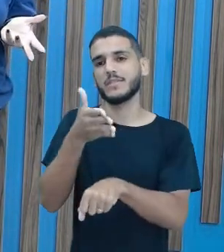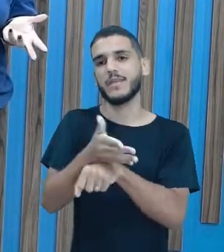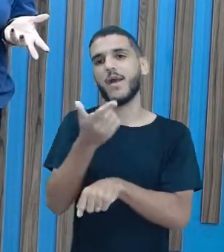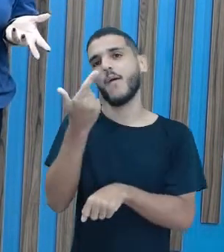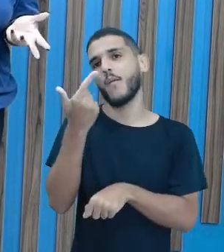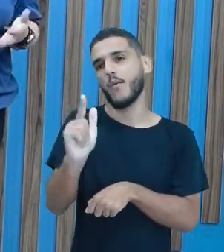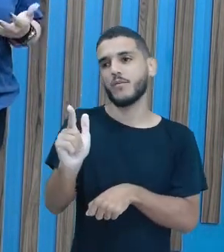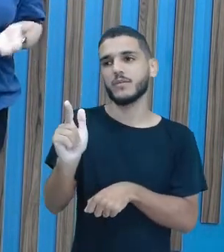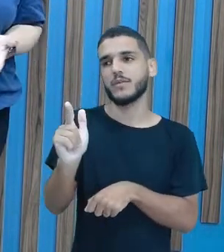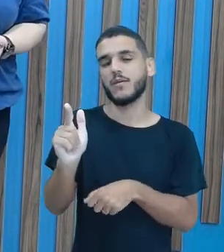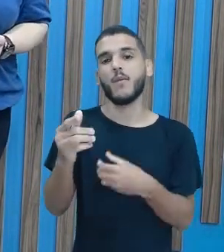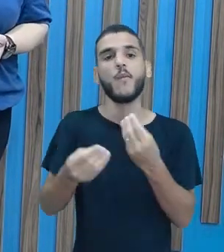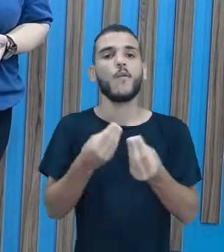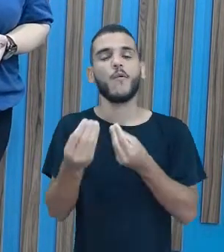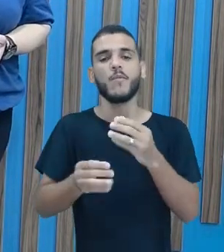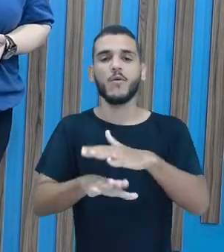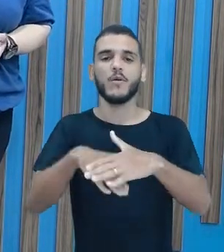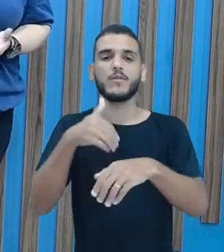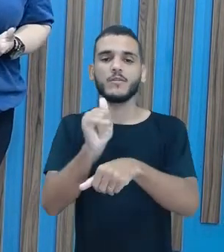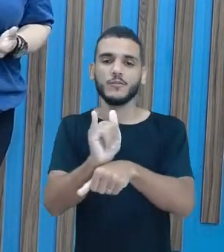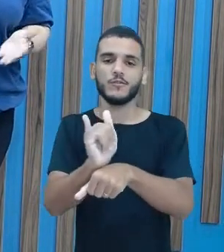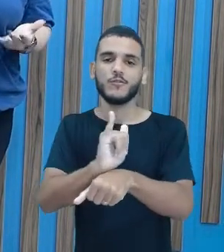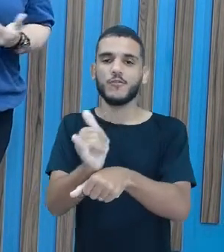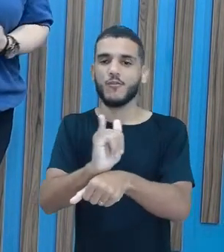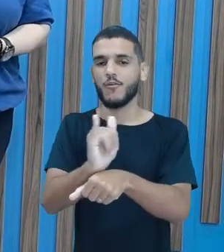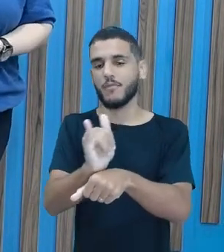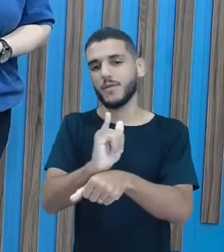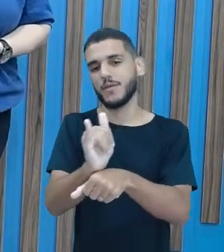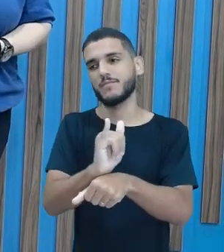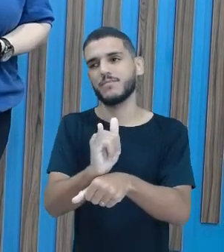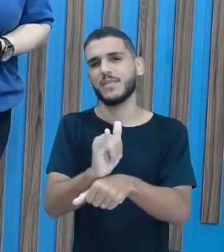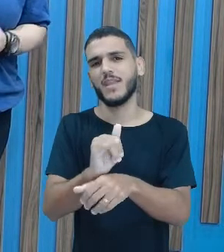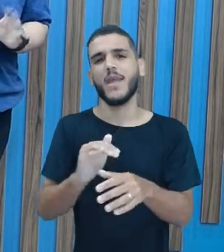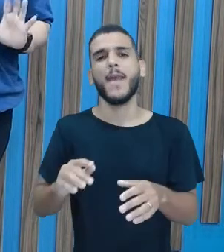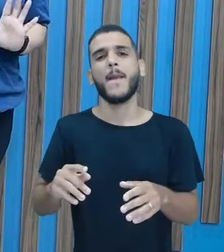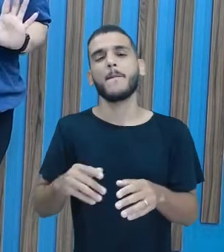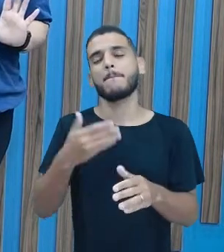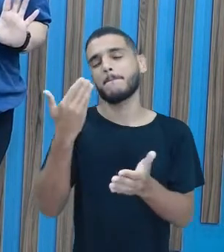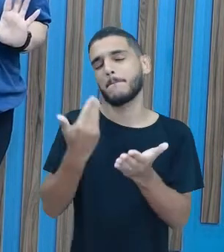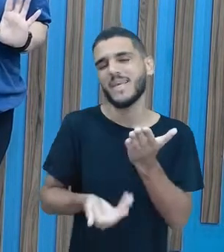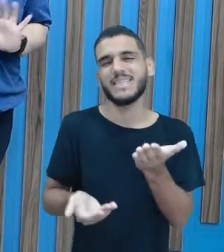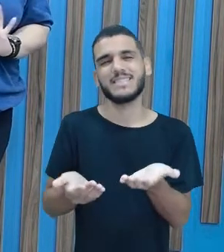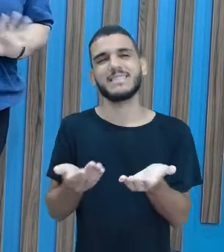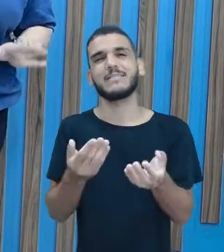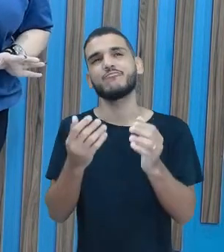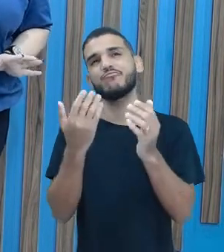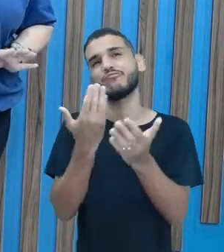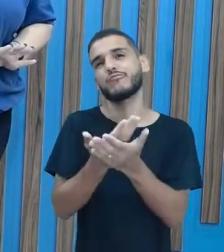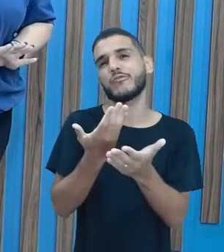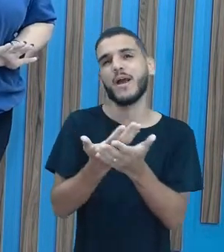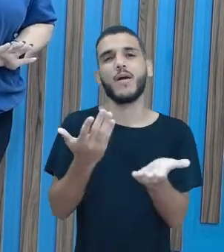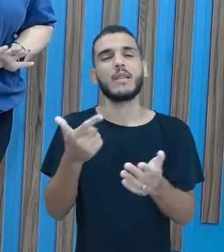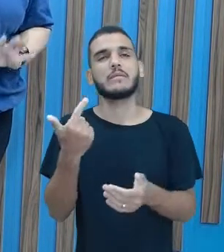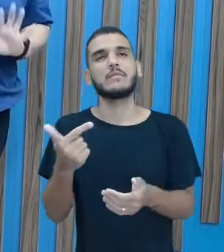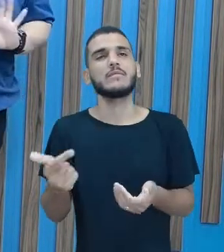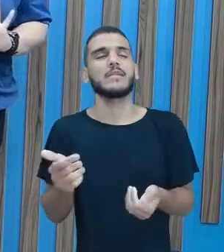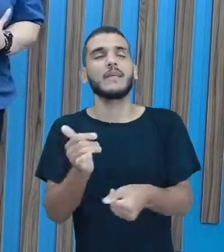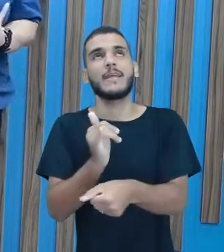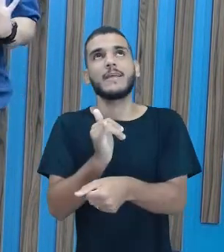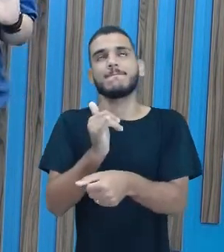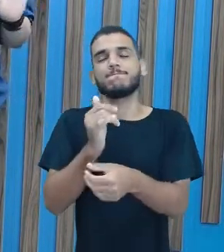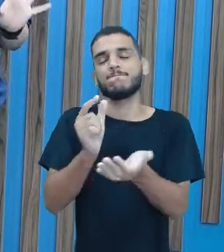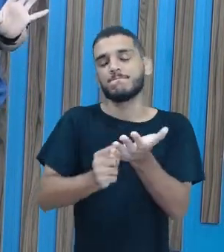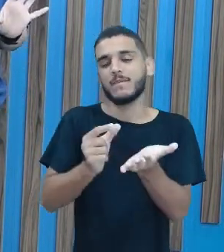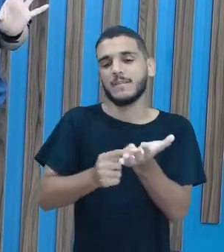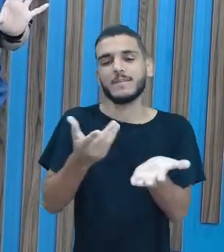via, né, que é o quê? Lá no YouTube, né? Você perdeu a aula aqui em algum desses dias, não tem o aplicativo? Ai, meu